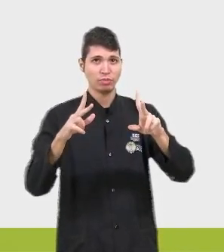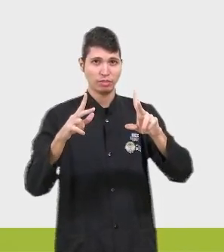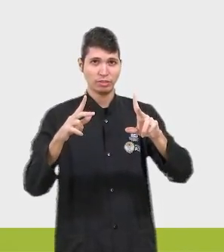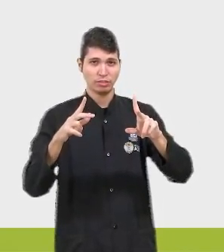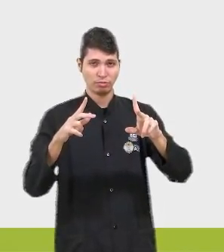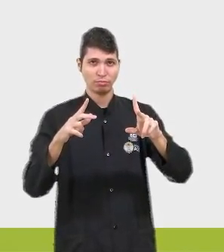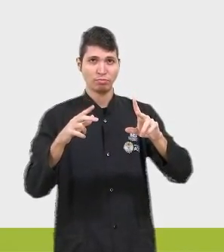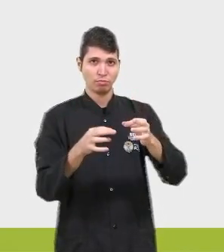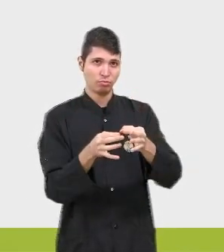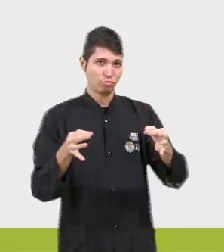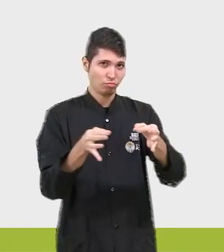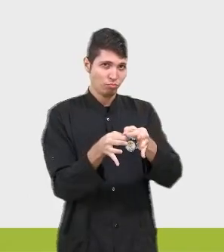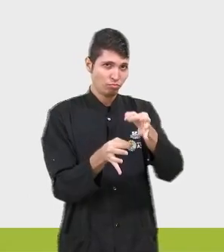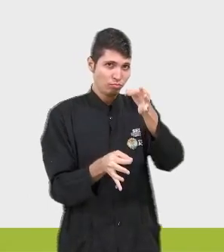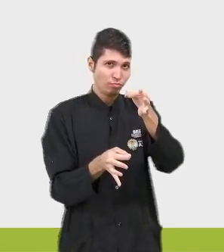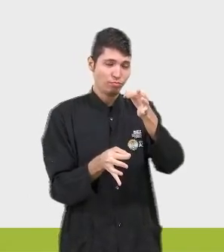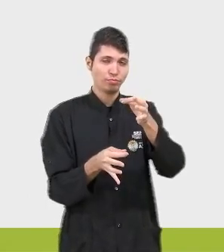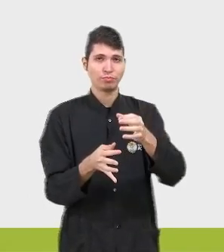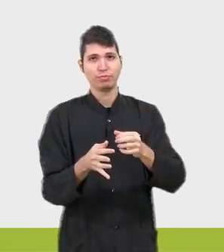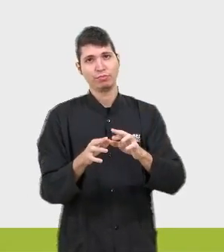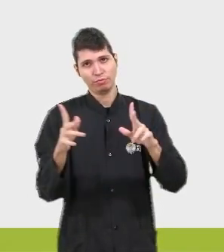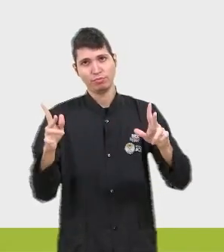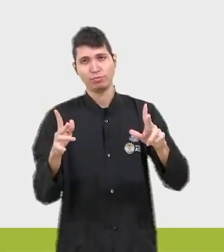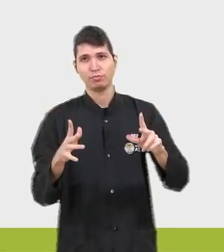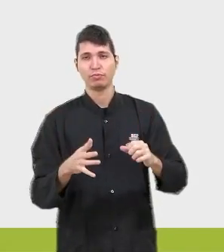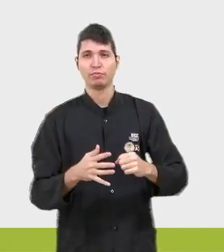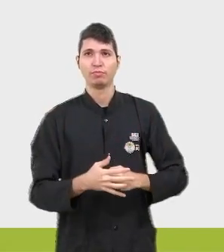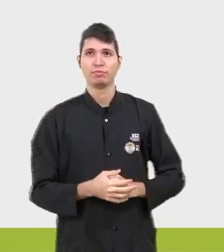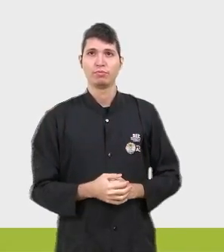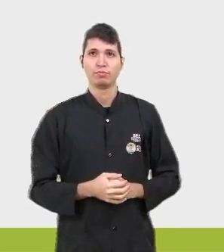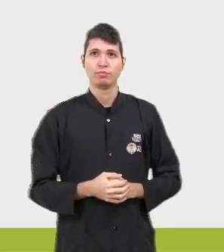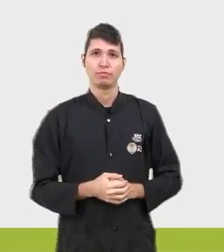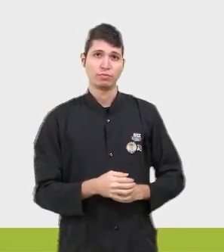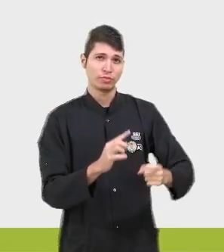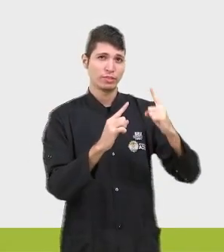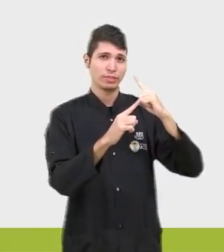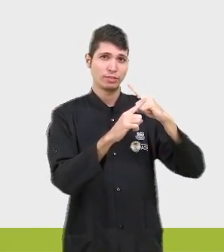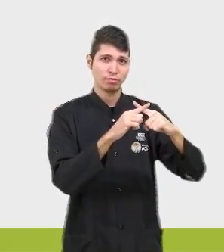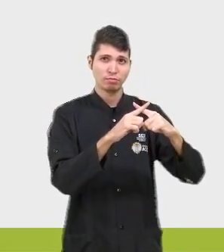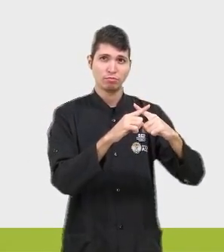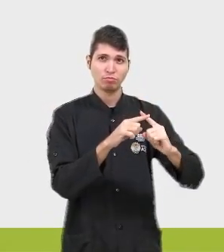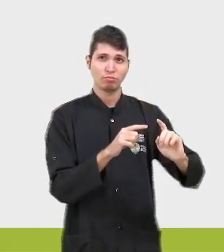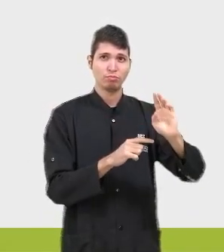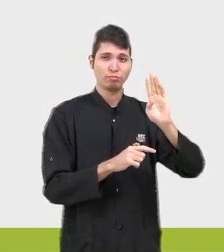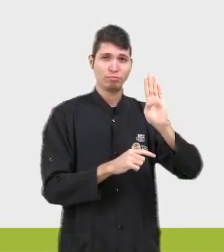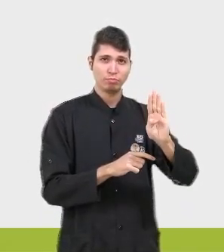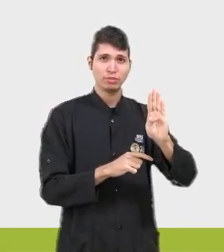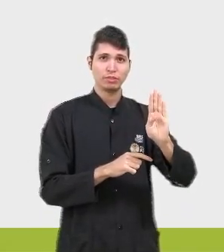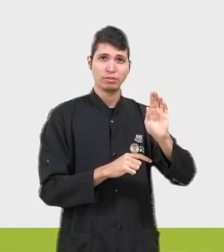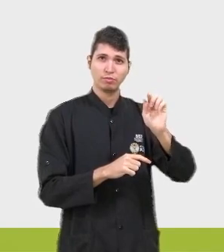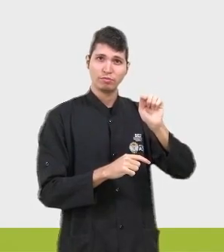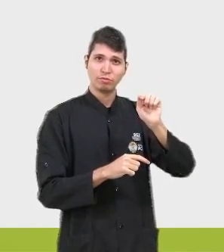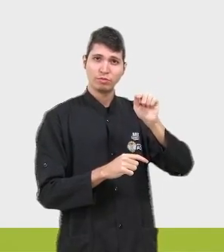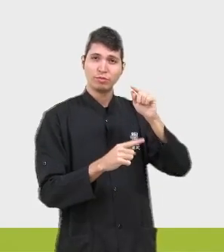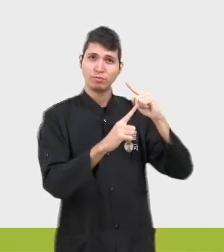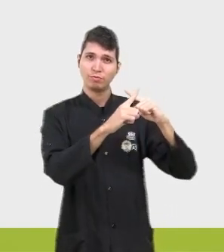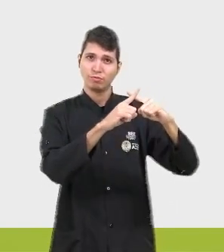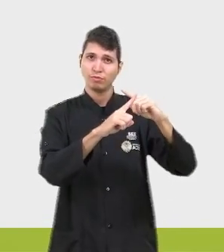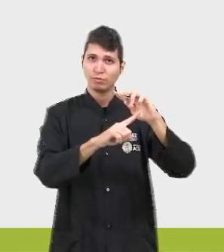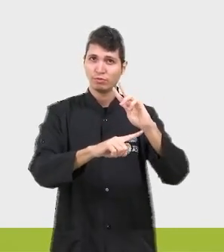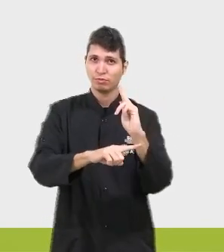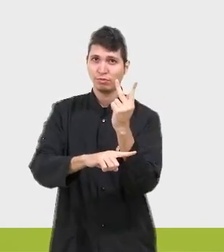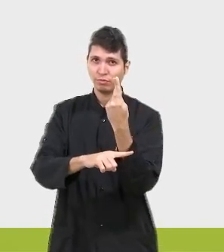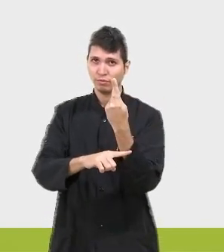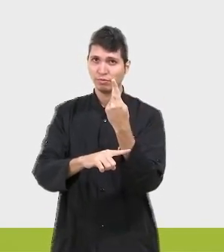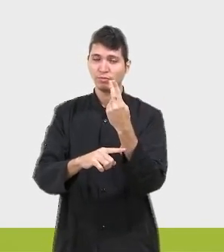bom? Ok? Então, mesma ideia do quadrado, tá? Você multiplica base vezes altura, ou comprimento versus largura, tá bom? Que é